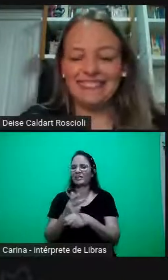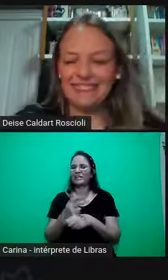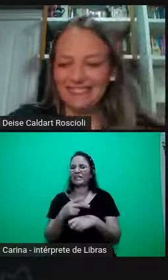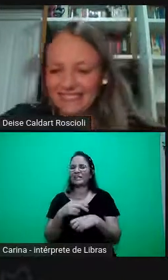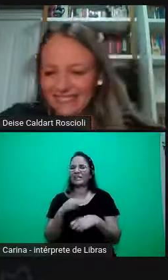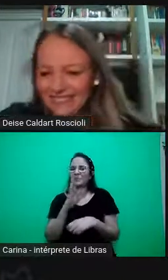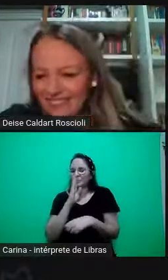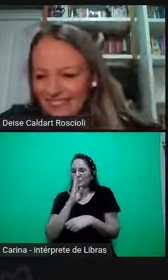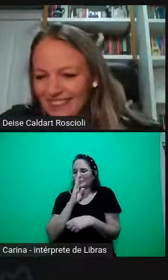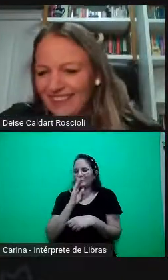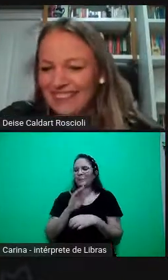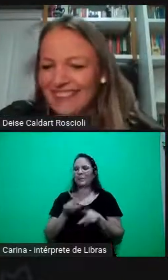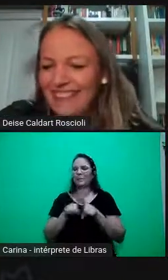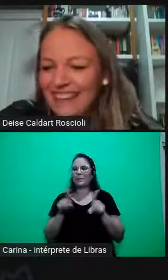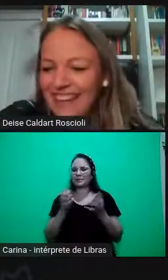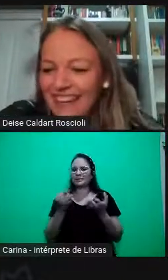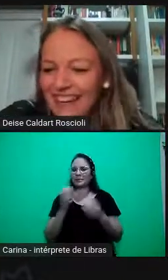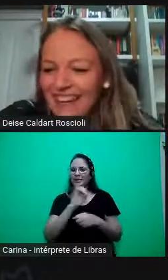oi.